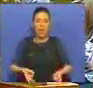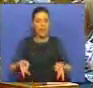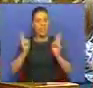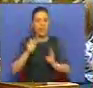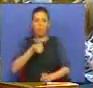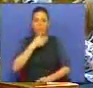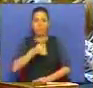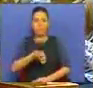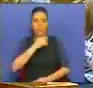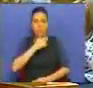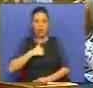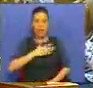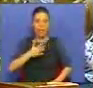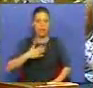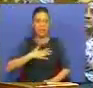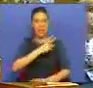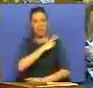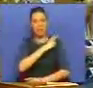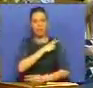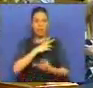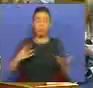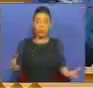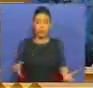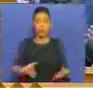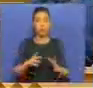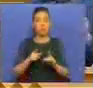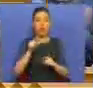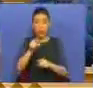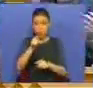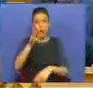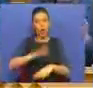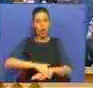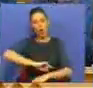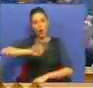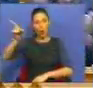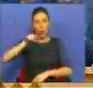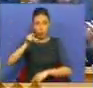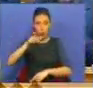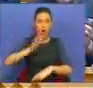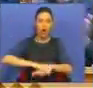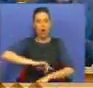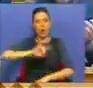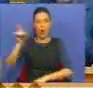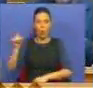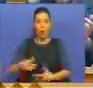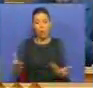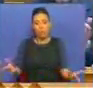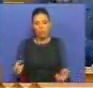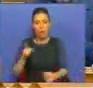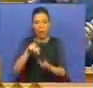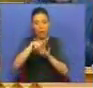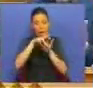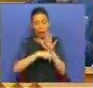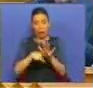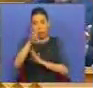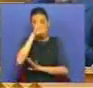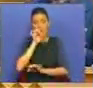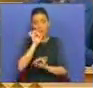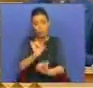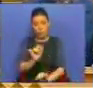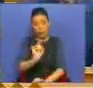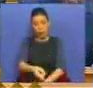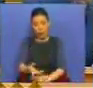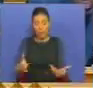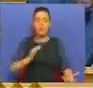arbítrio da entidade patronal. Tu, rua! Tu, rua! Essa é a regra deste Governo.